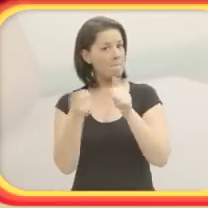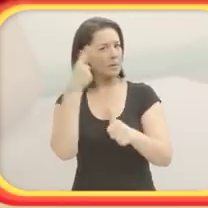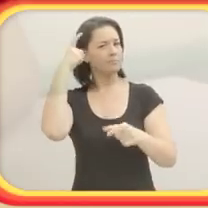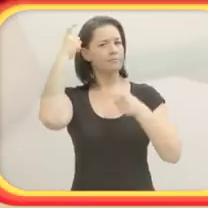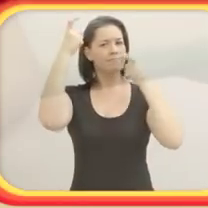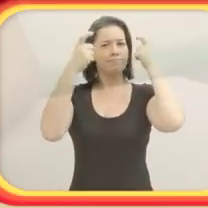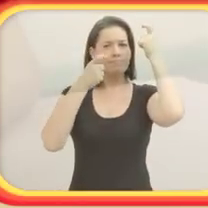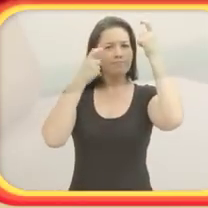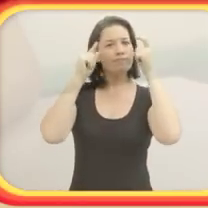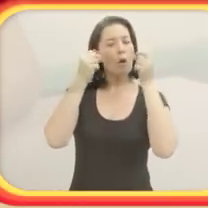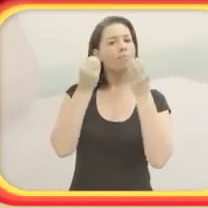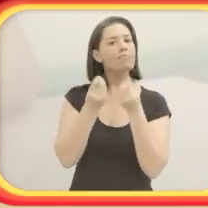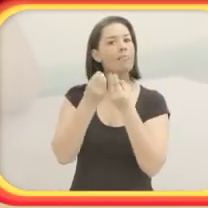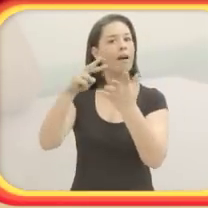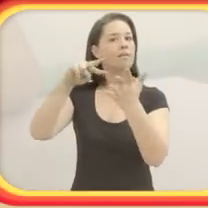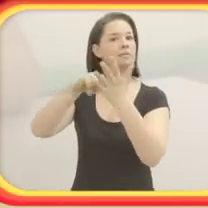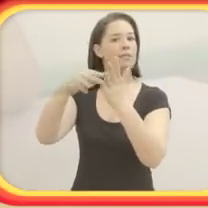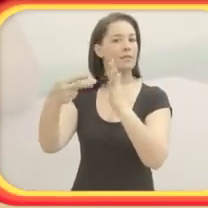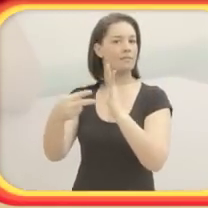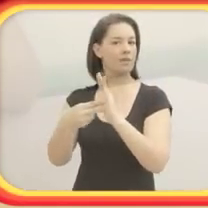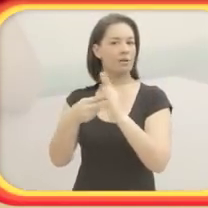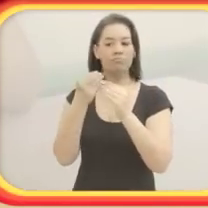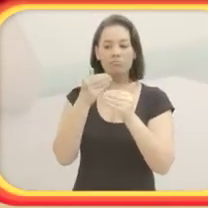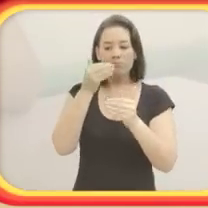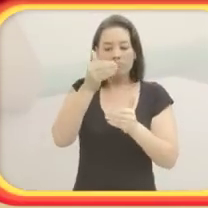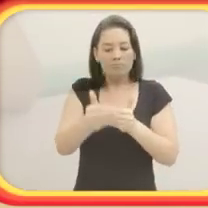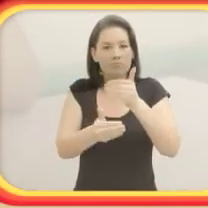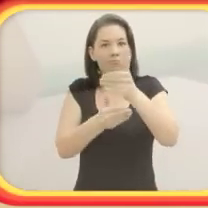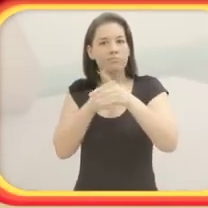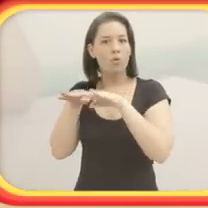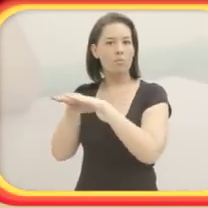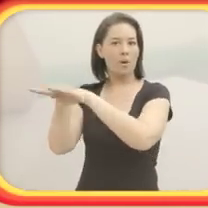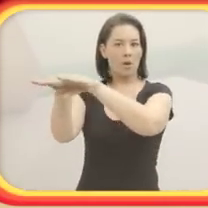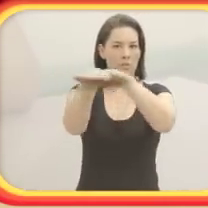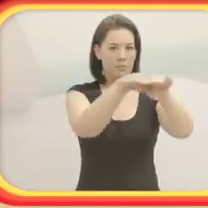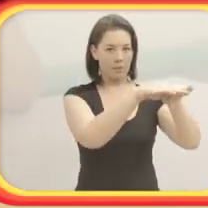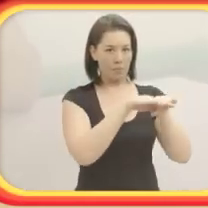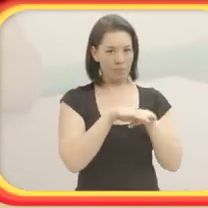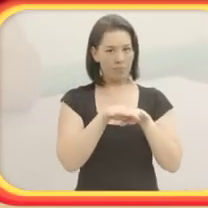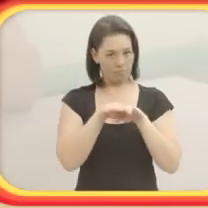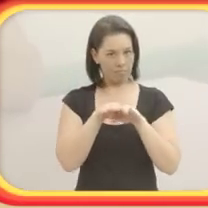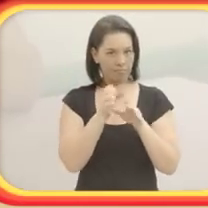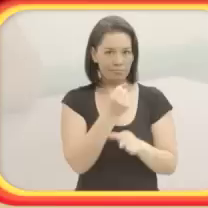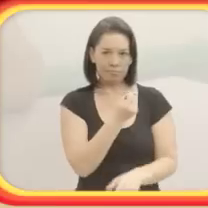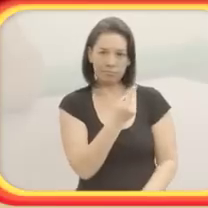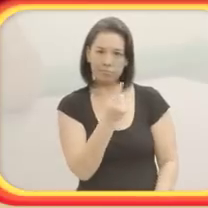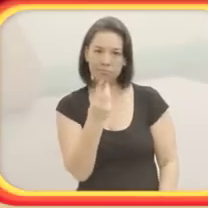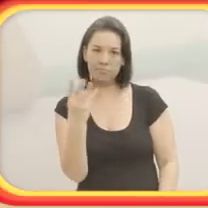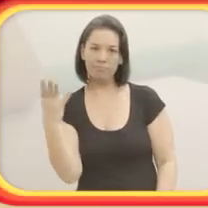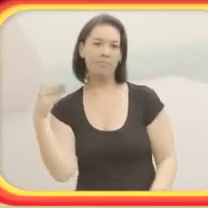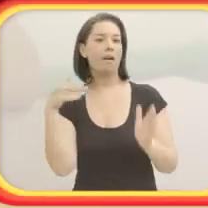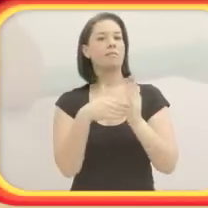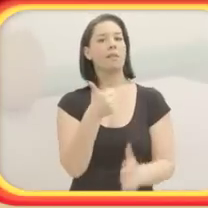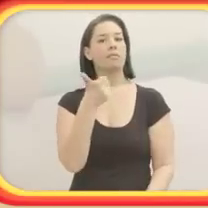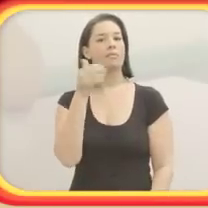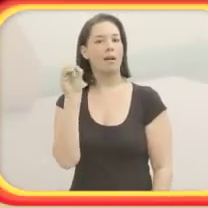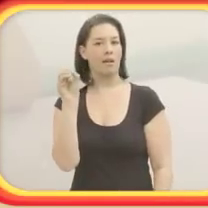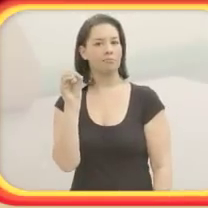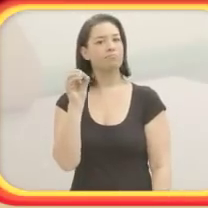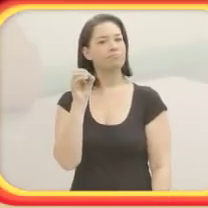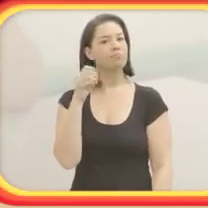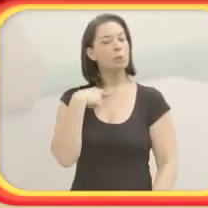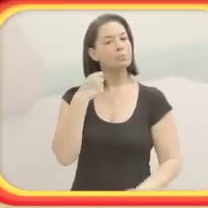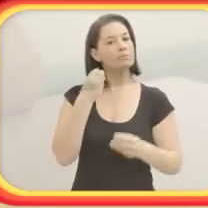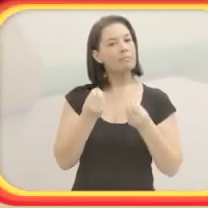preocupação foi dar significado para a sequência padrão, para essa sequência numérica padrão, né? De 1 até 10.